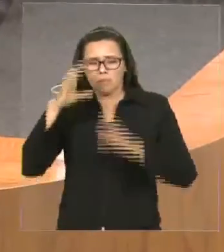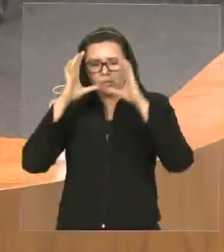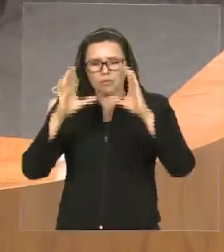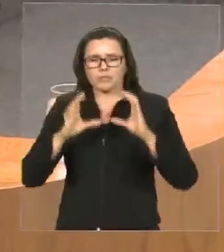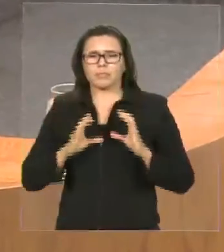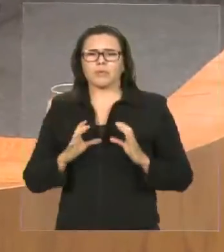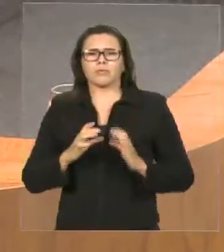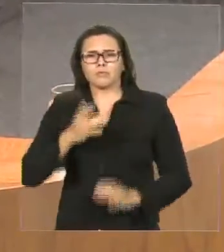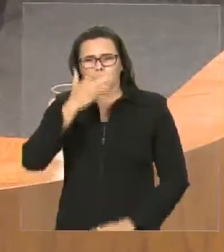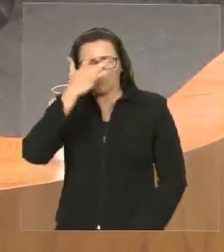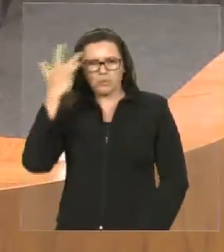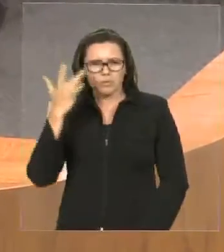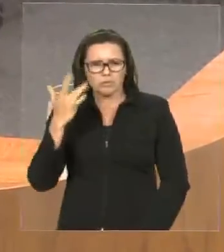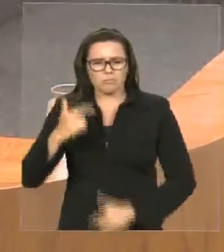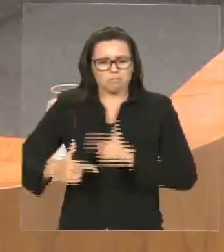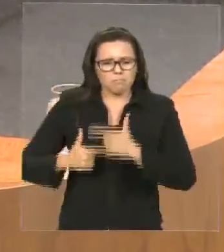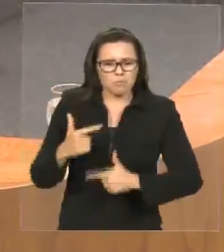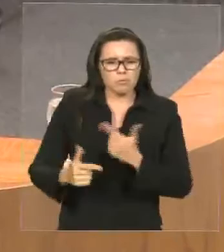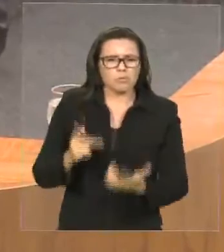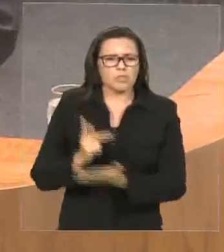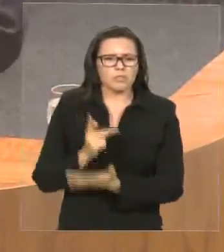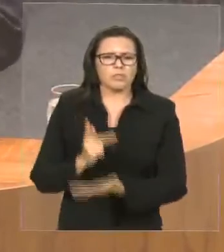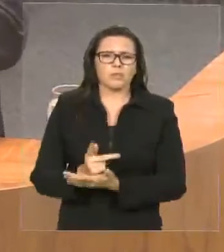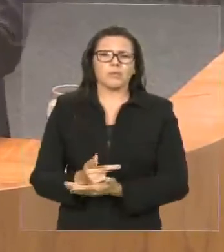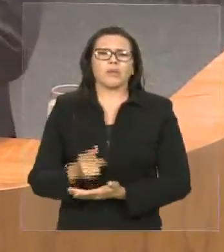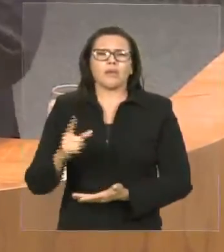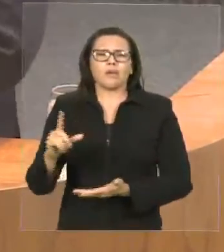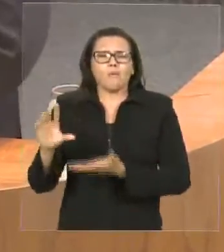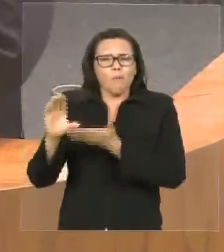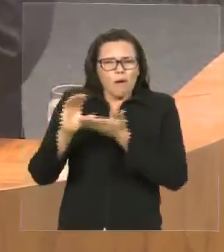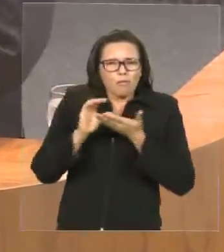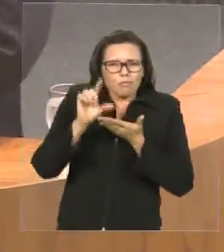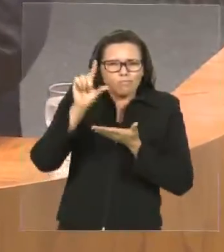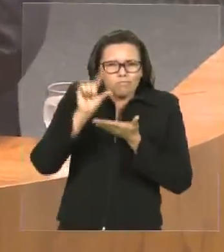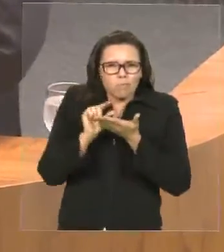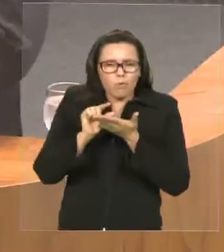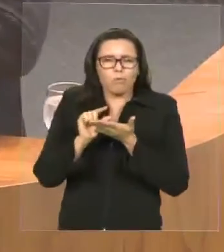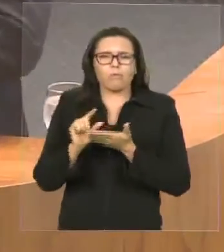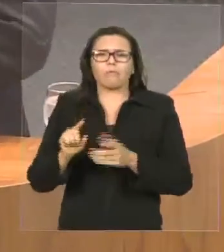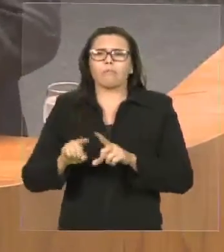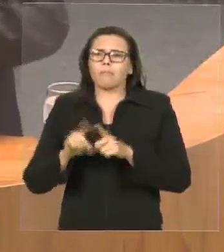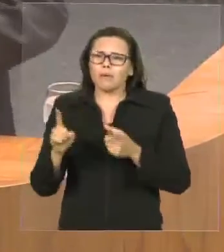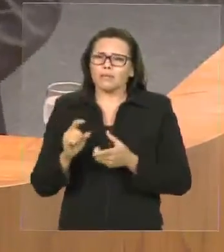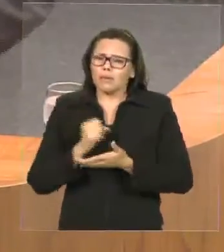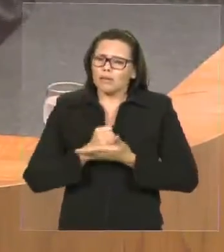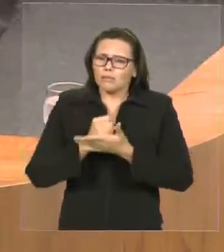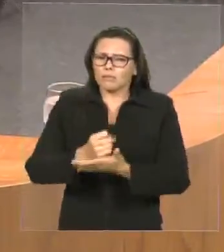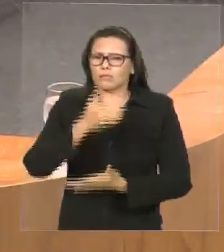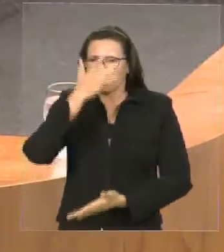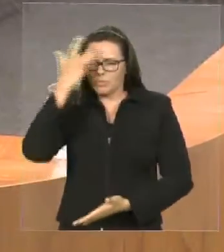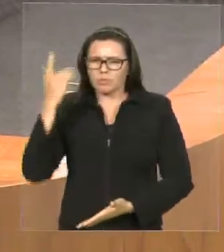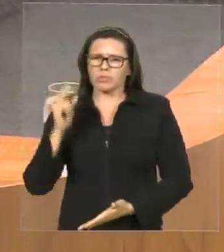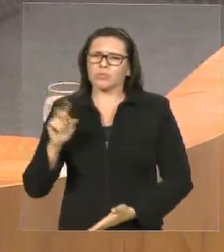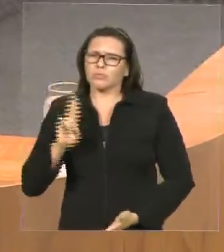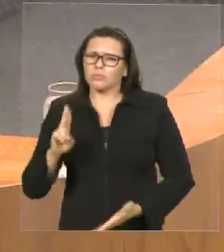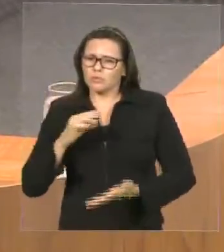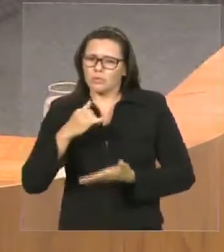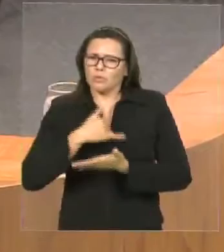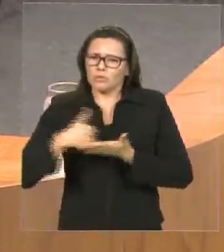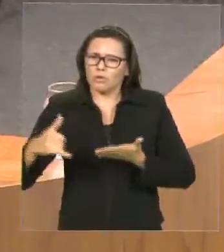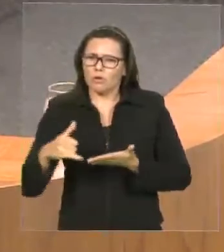pessoa atuante, que sem recursos, faz um grande trabalho, tirando as pessoas das drogas, as crianças, jovens das drogas,